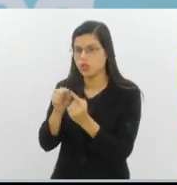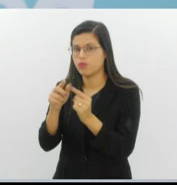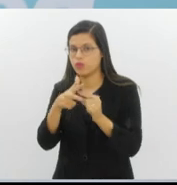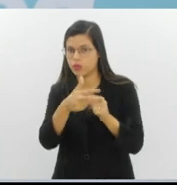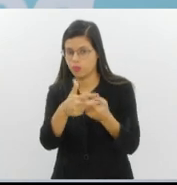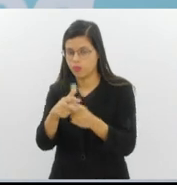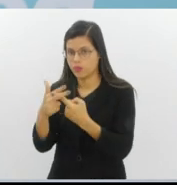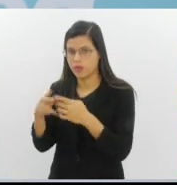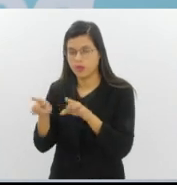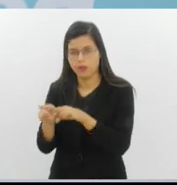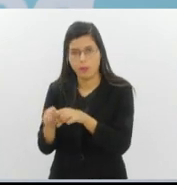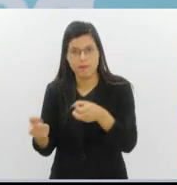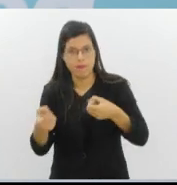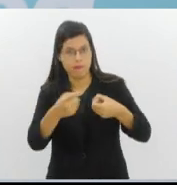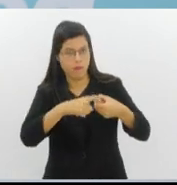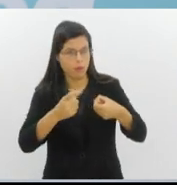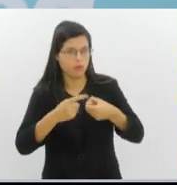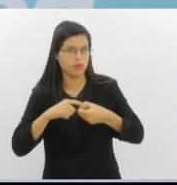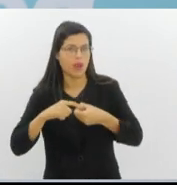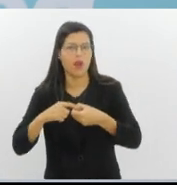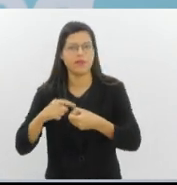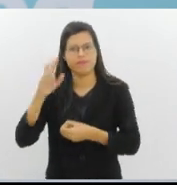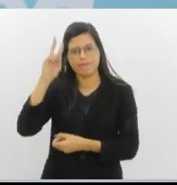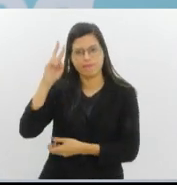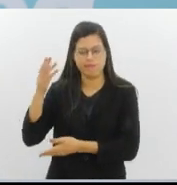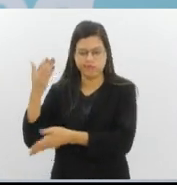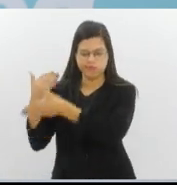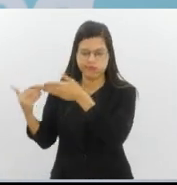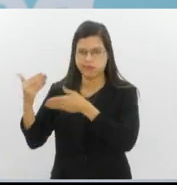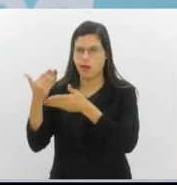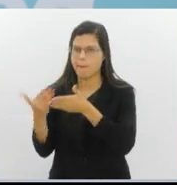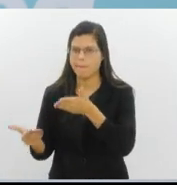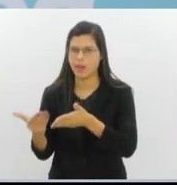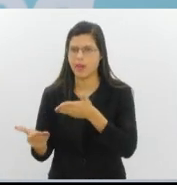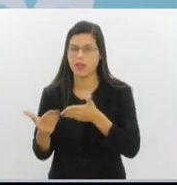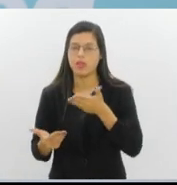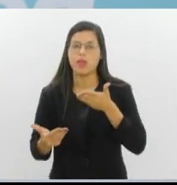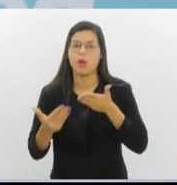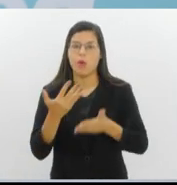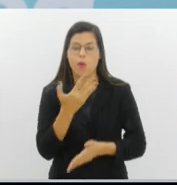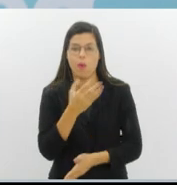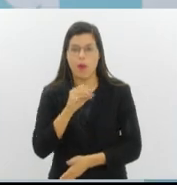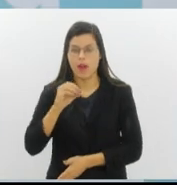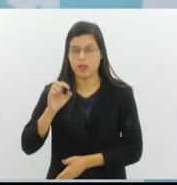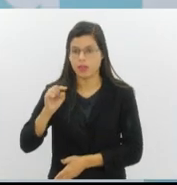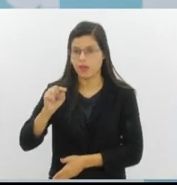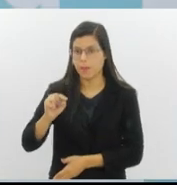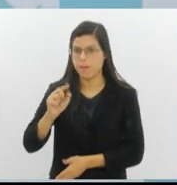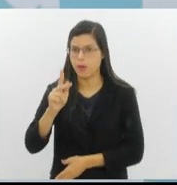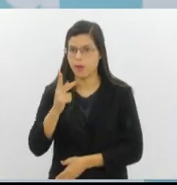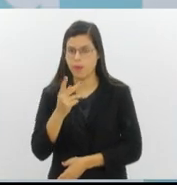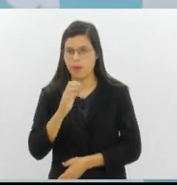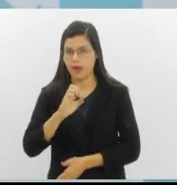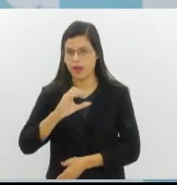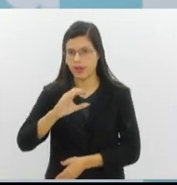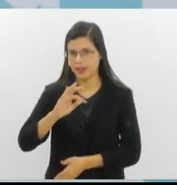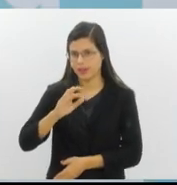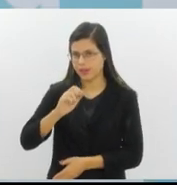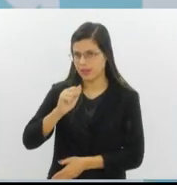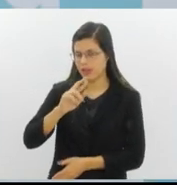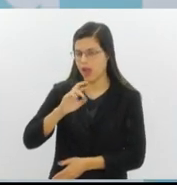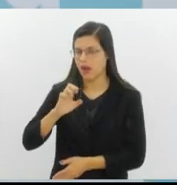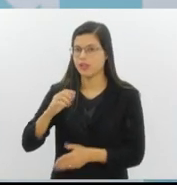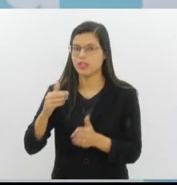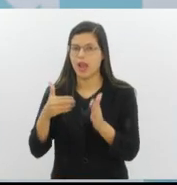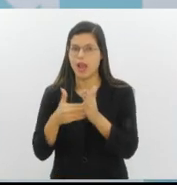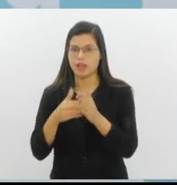o que historicamente foi perdido. A nossa meta de 440 mil hectares até 2050. Investir em floresta é